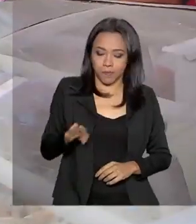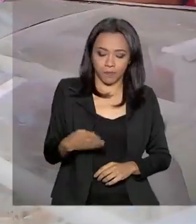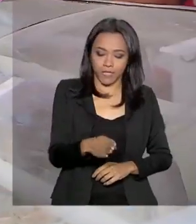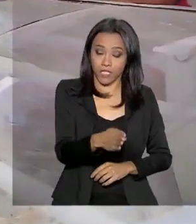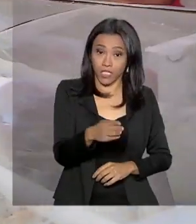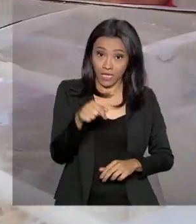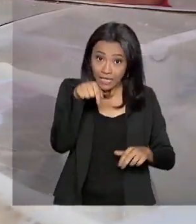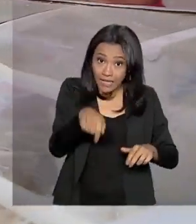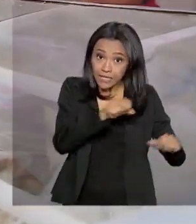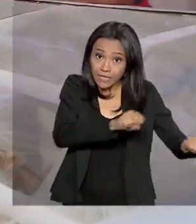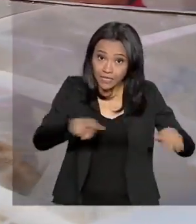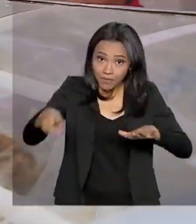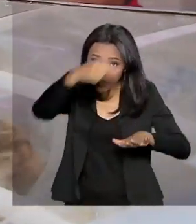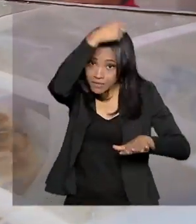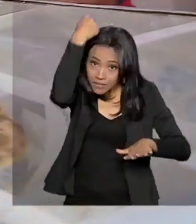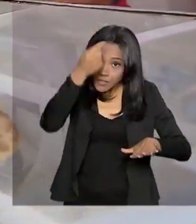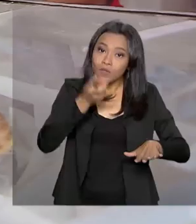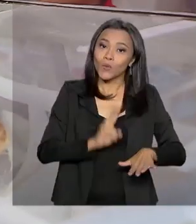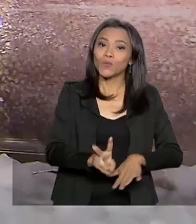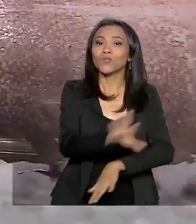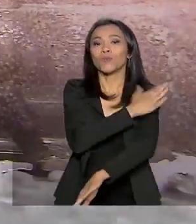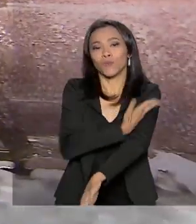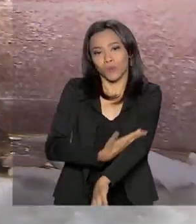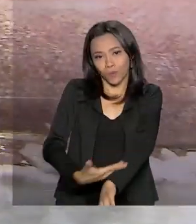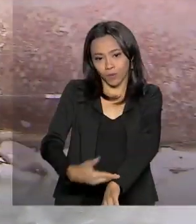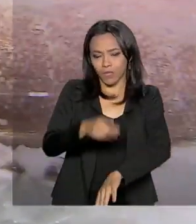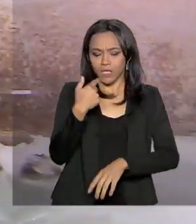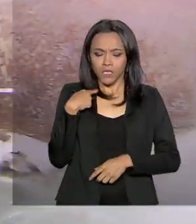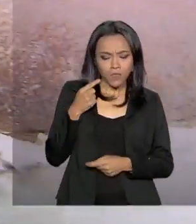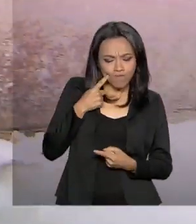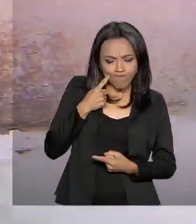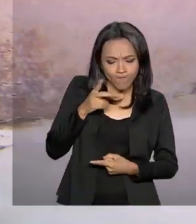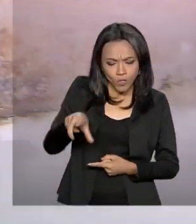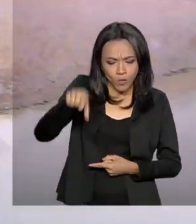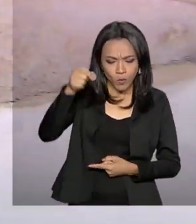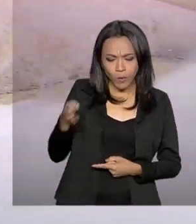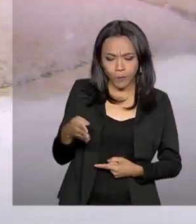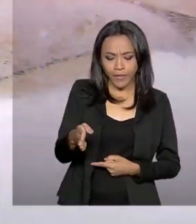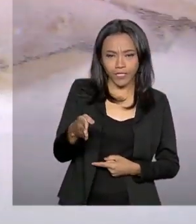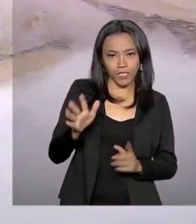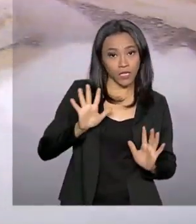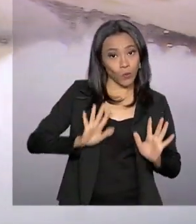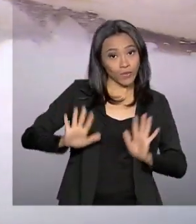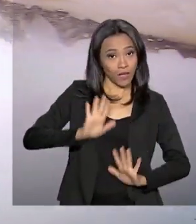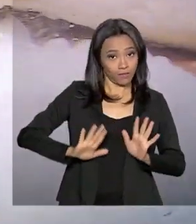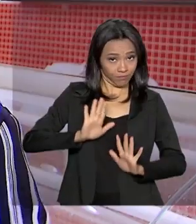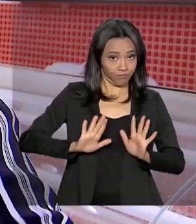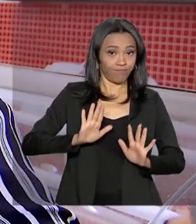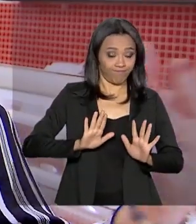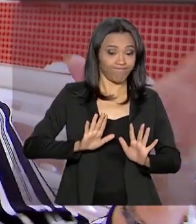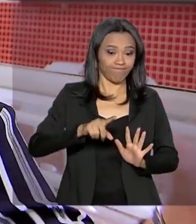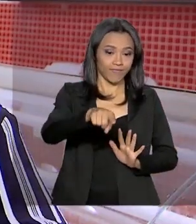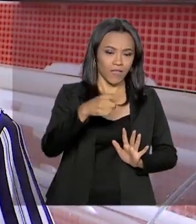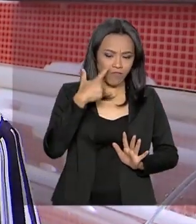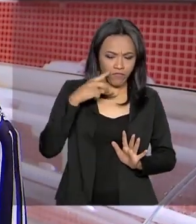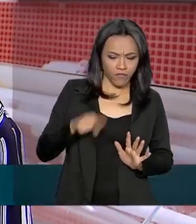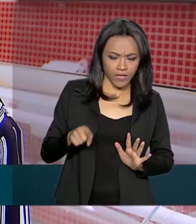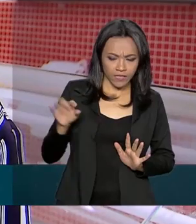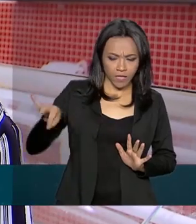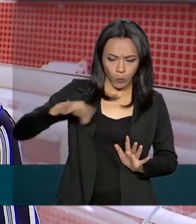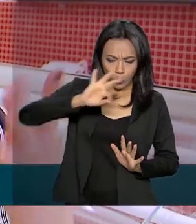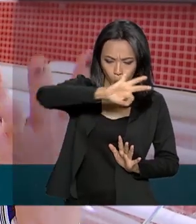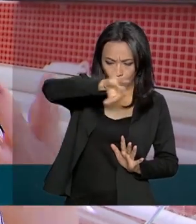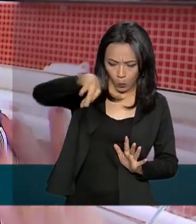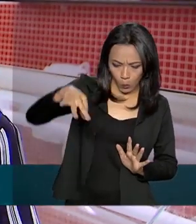Semana Santa gosta de manter a tradição. Na hora de escolher o pescado, sempre toma alguns cuidados. A gente tem que ver se não tem mosquito